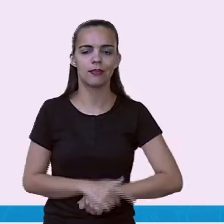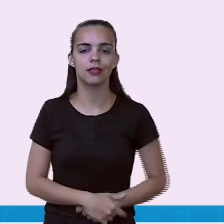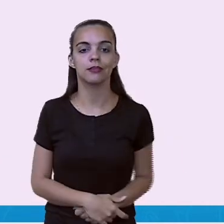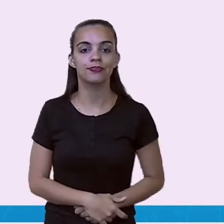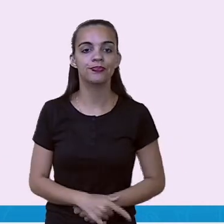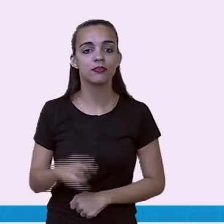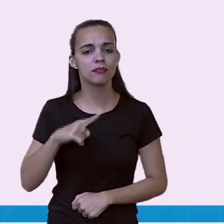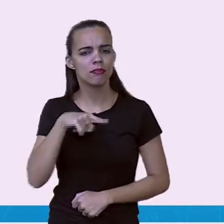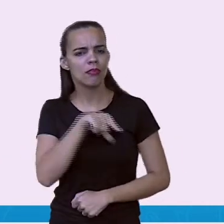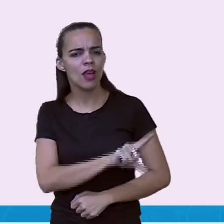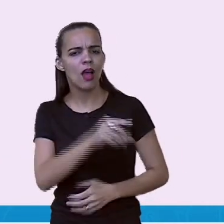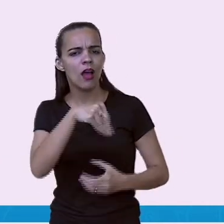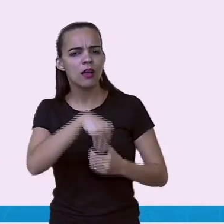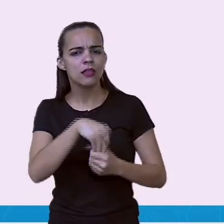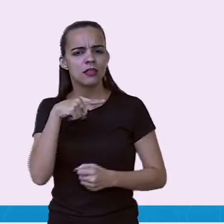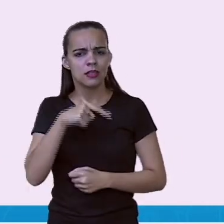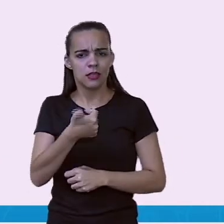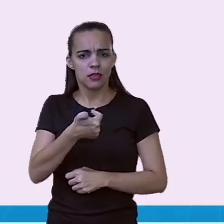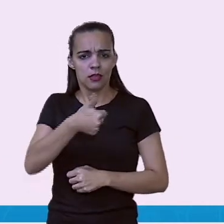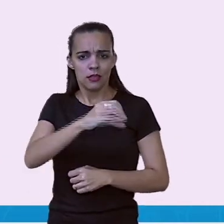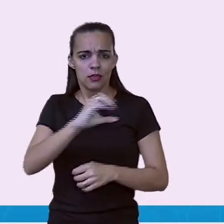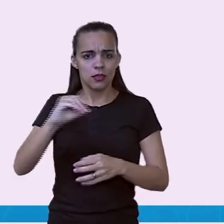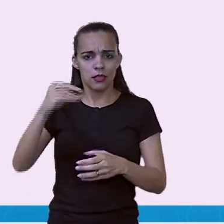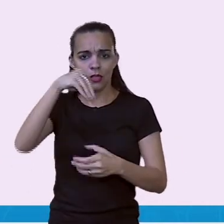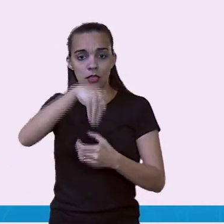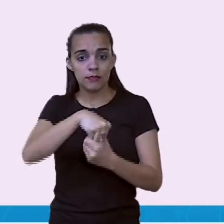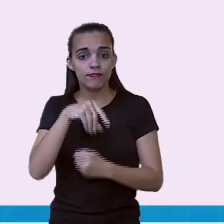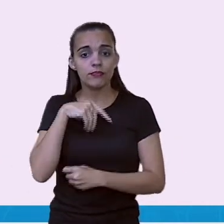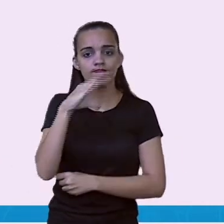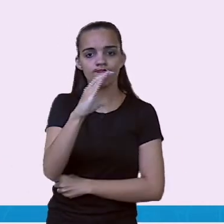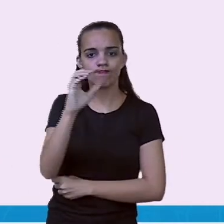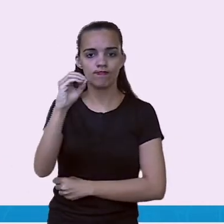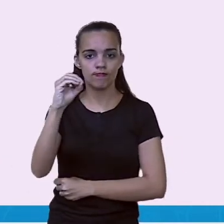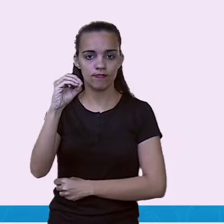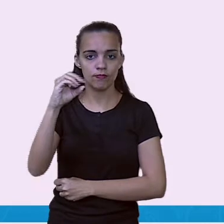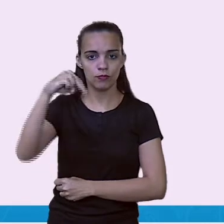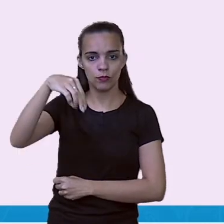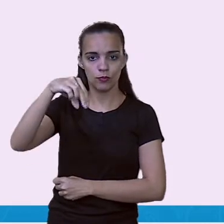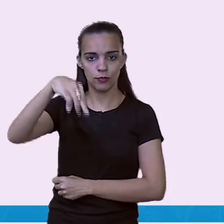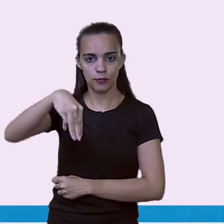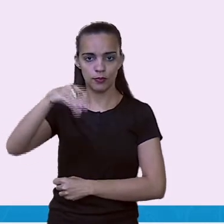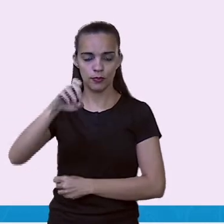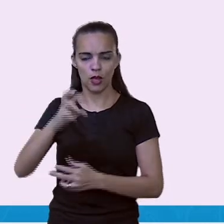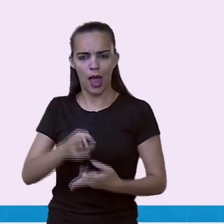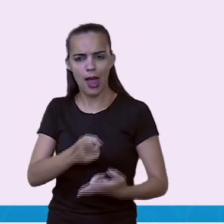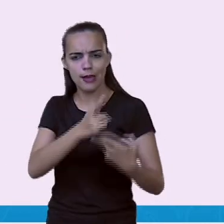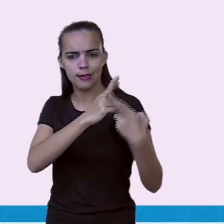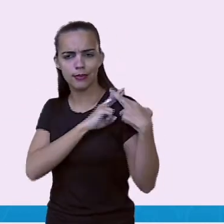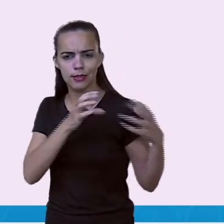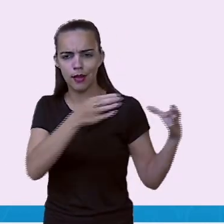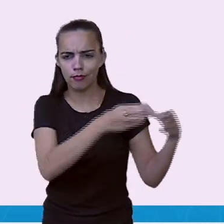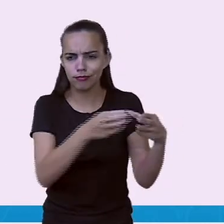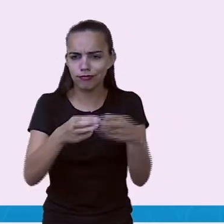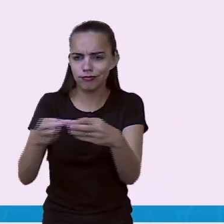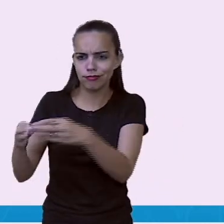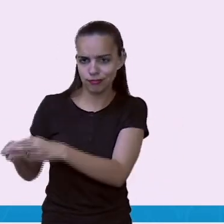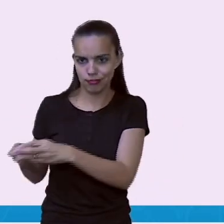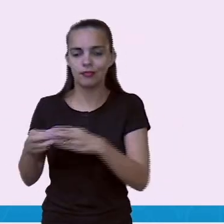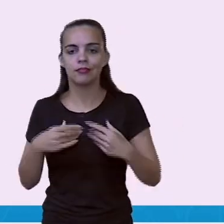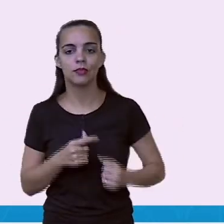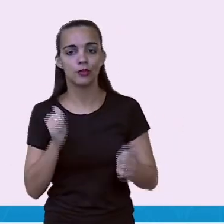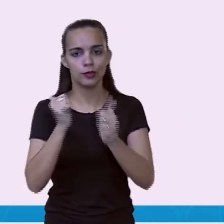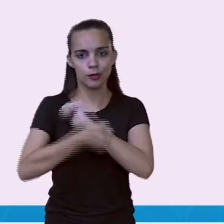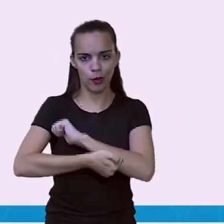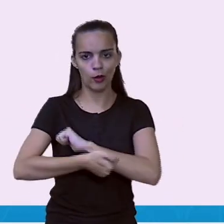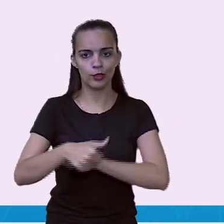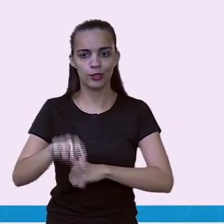aniversário da Comebol Copa América, ela foi realizada fora, foi nos Estados Unidos. Com um grande número,